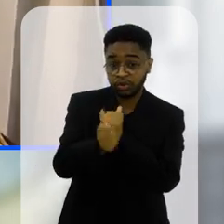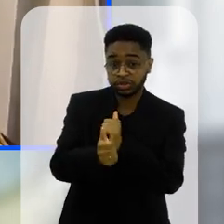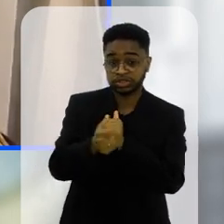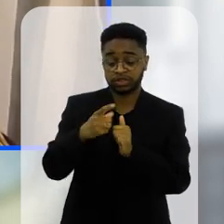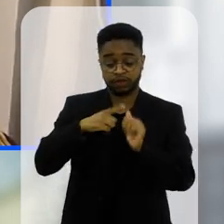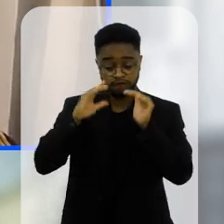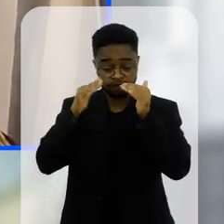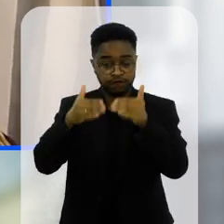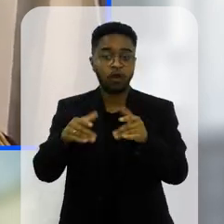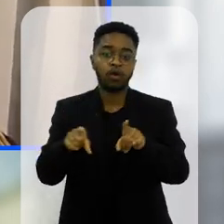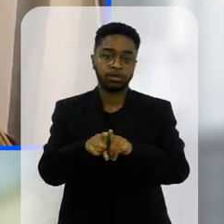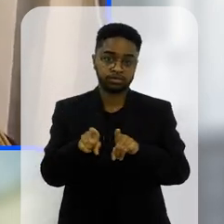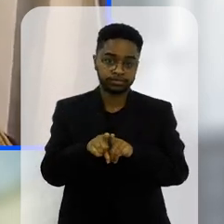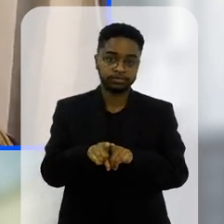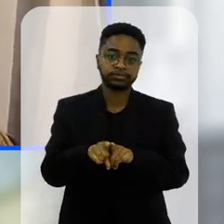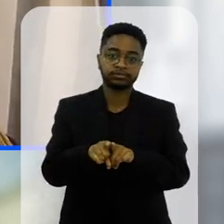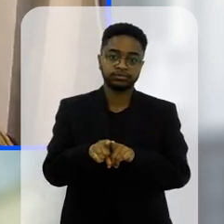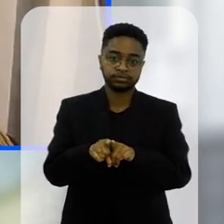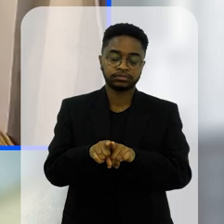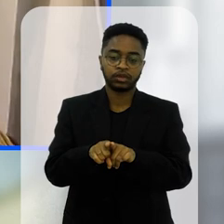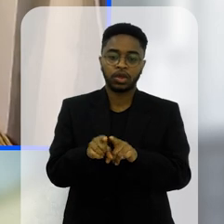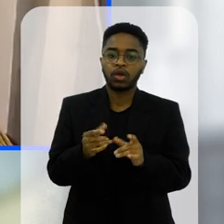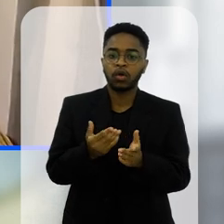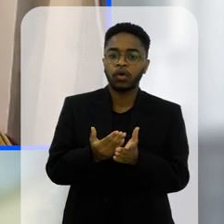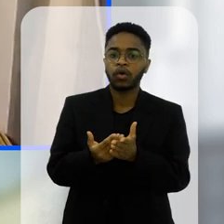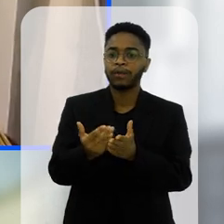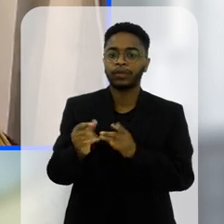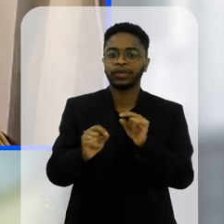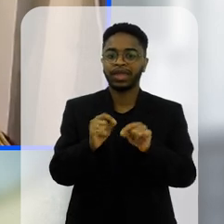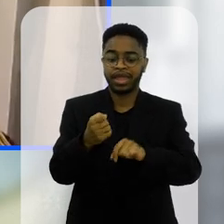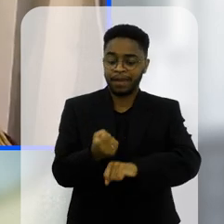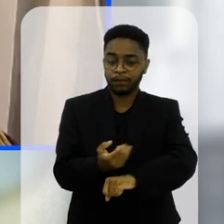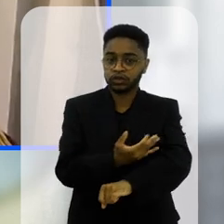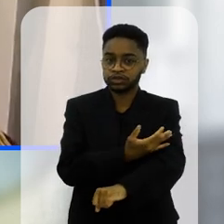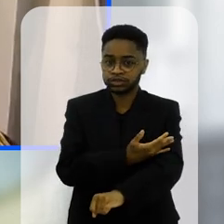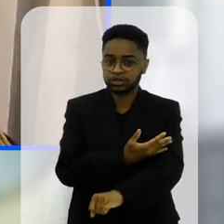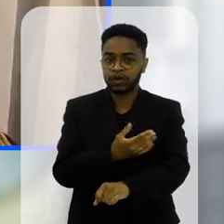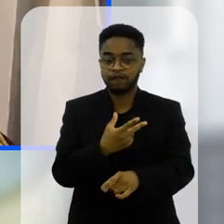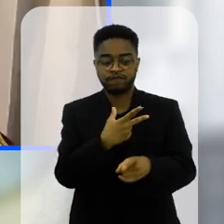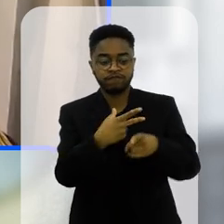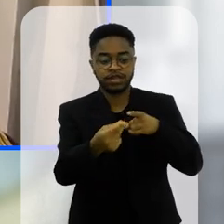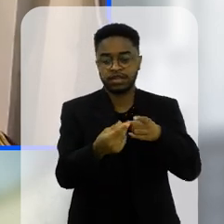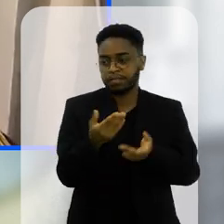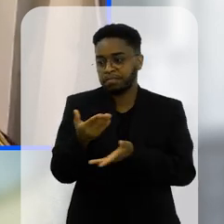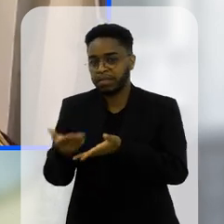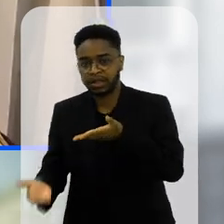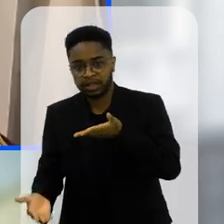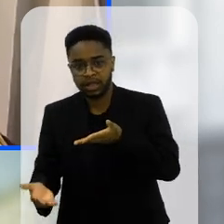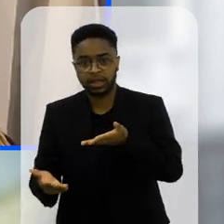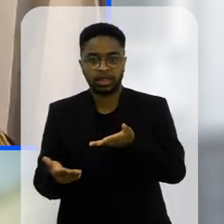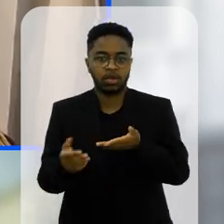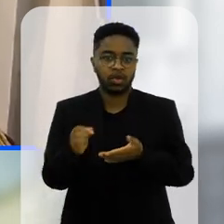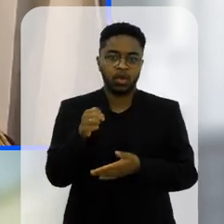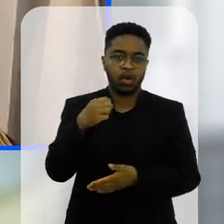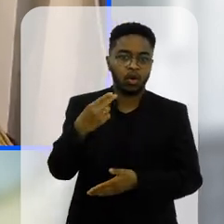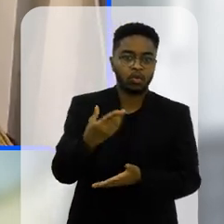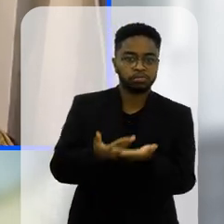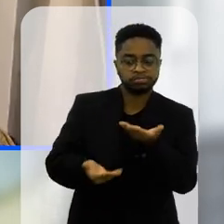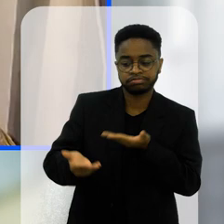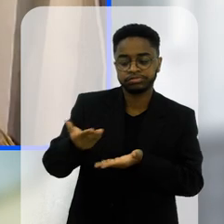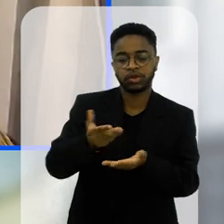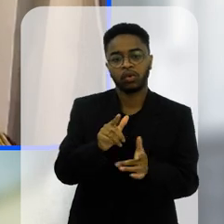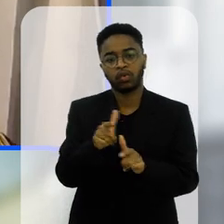trabalha a concentração também você trabalha a sua parte emocional né o ganhar e o perder o